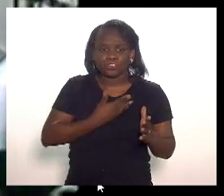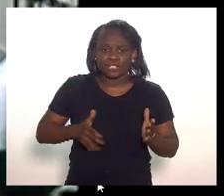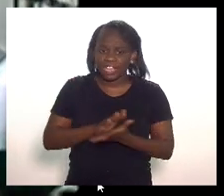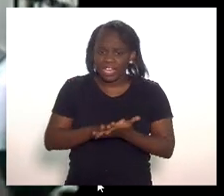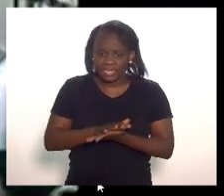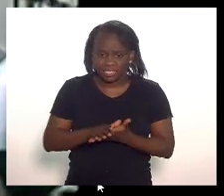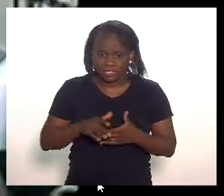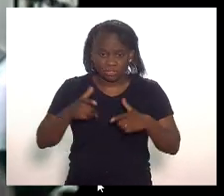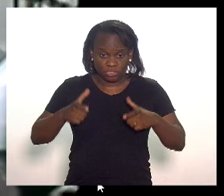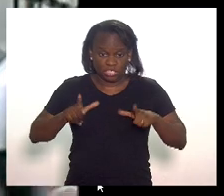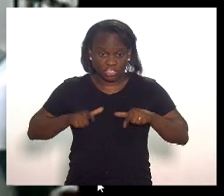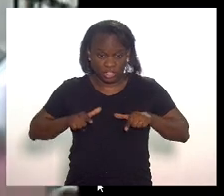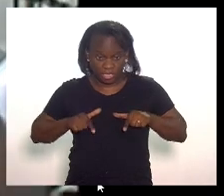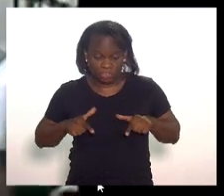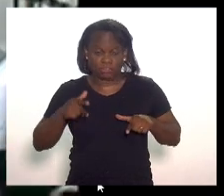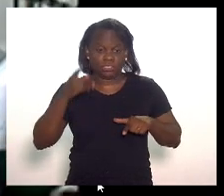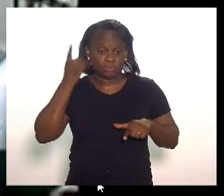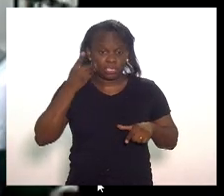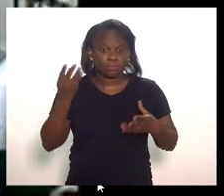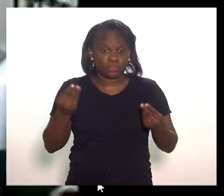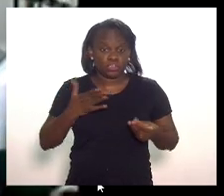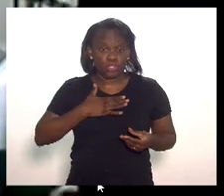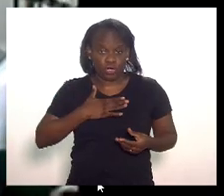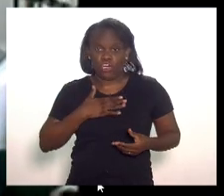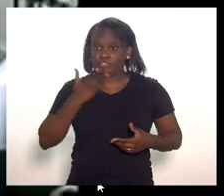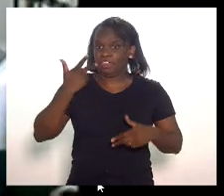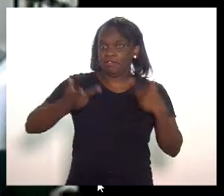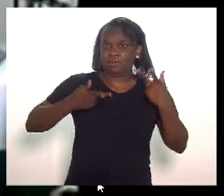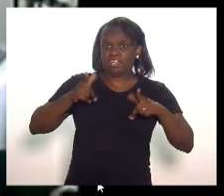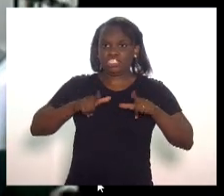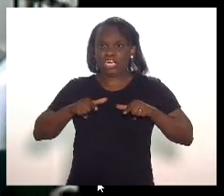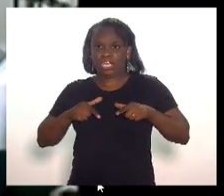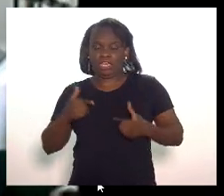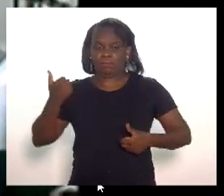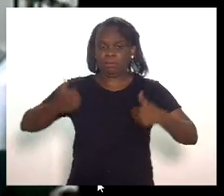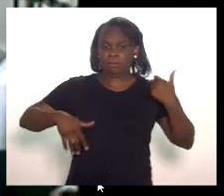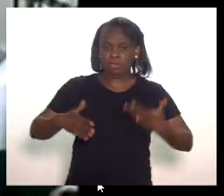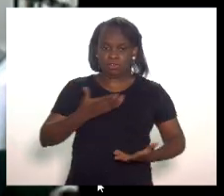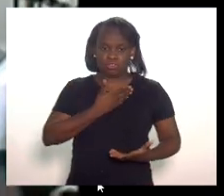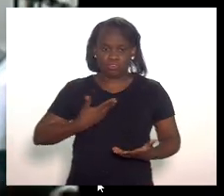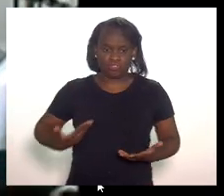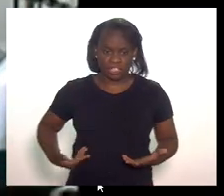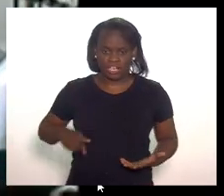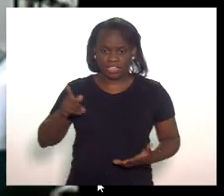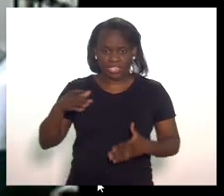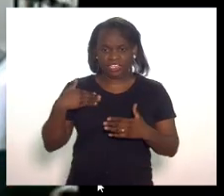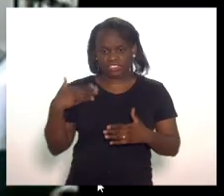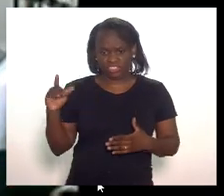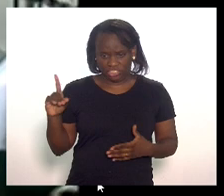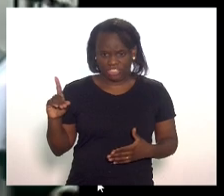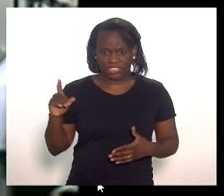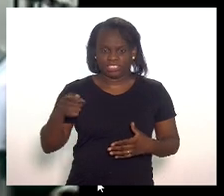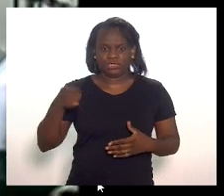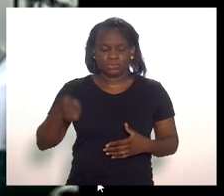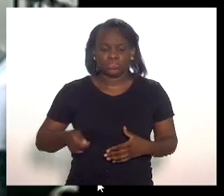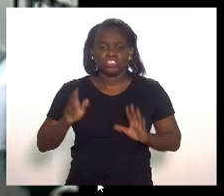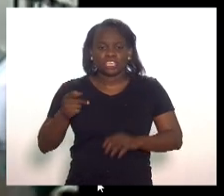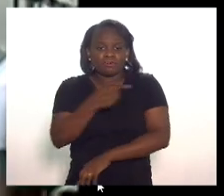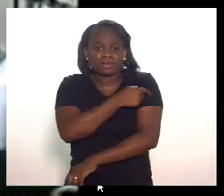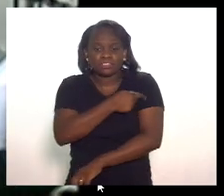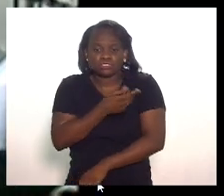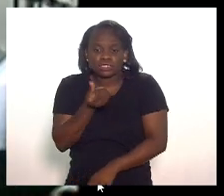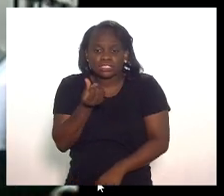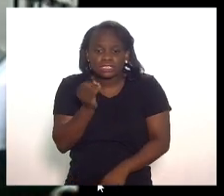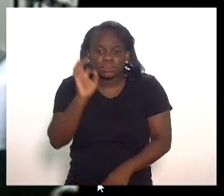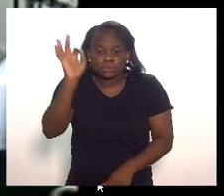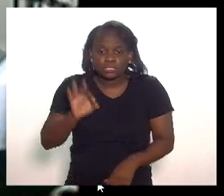Israel que muitos deputados aqui gostam de exaltar que tem um governo de extrema direita já vacinou mais de 60